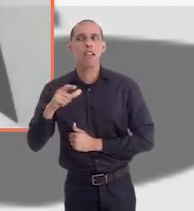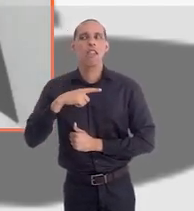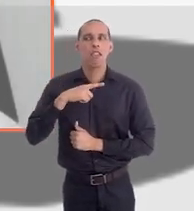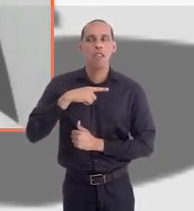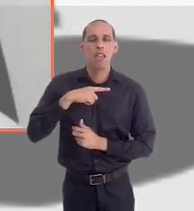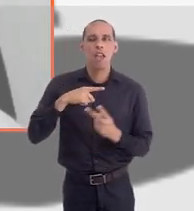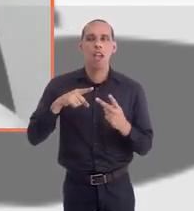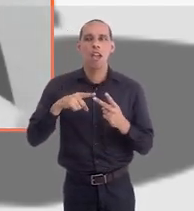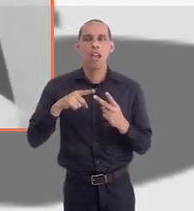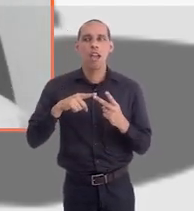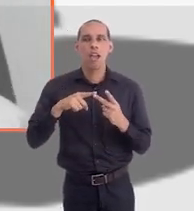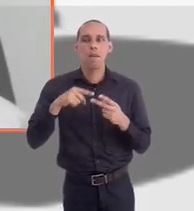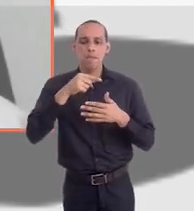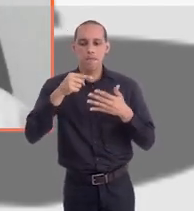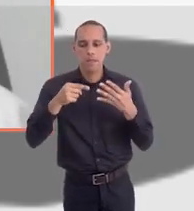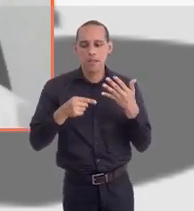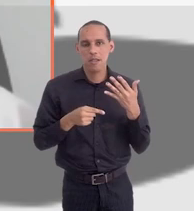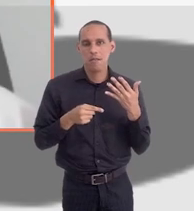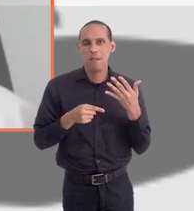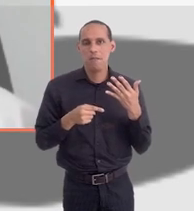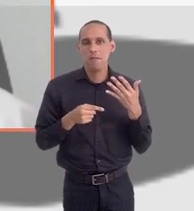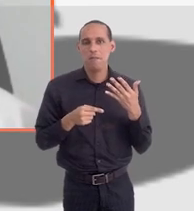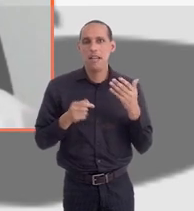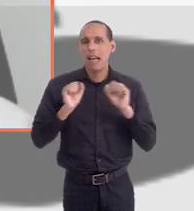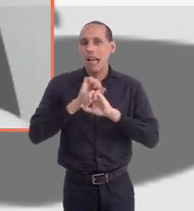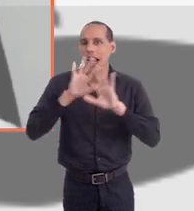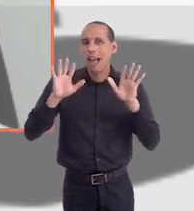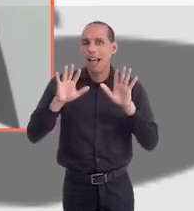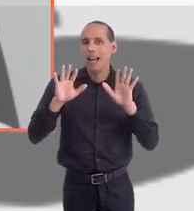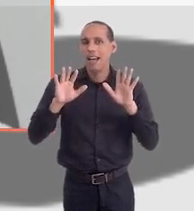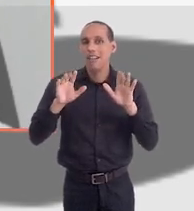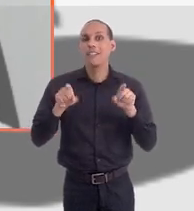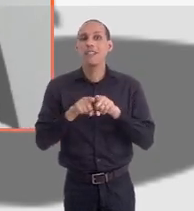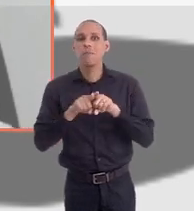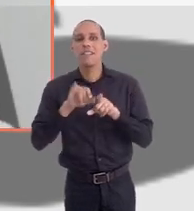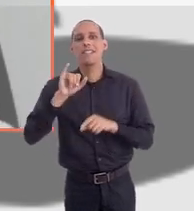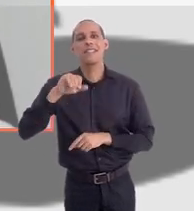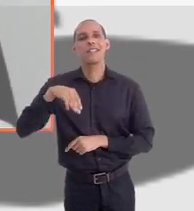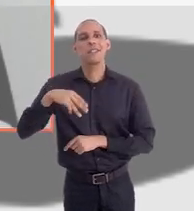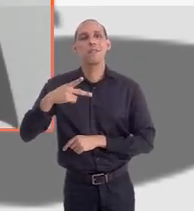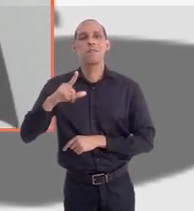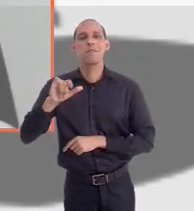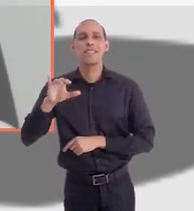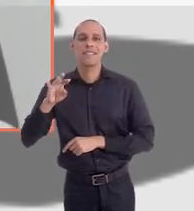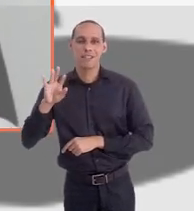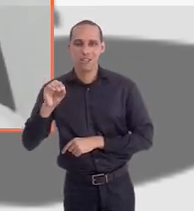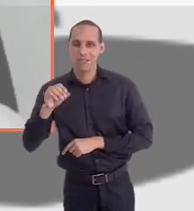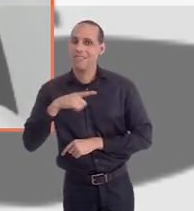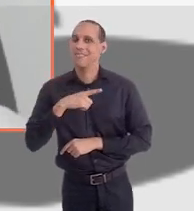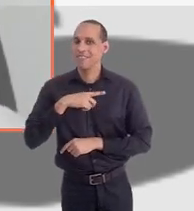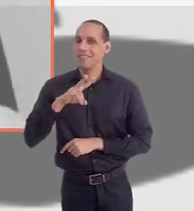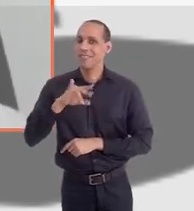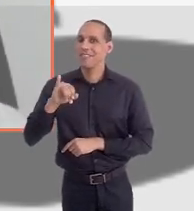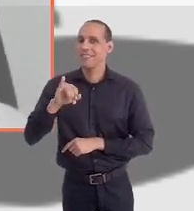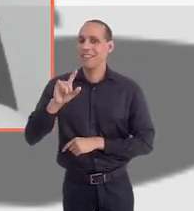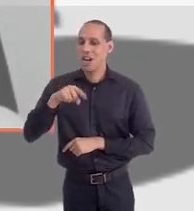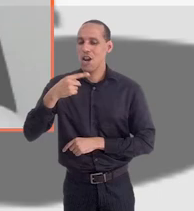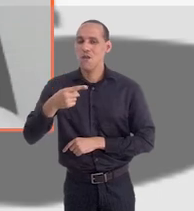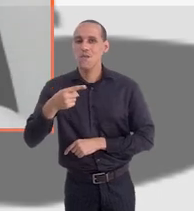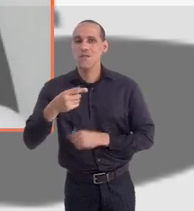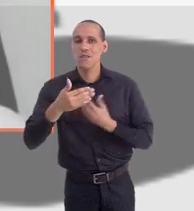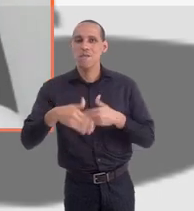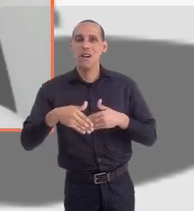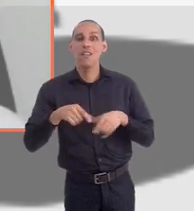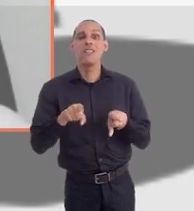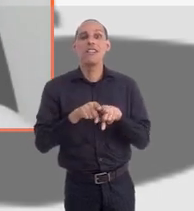Princípios e atos. Aí, na primeira prova, princípios explícitos. Na segunda, princípio implícito. Era óbvio que ele ia fazer isso. Na primeira prova, ele